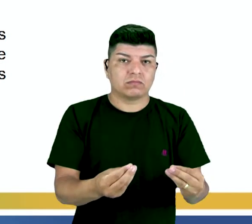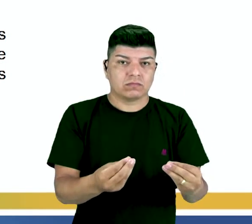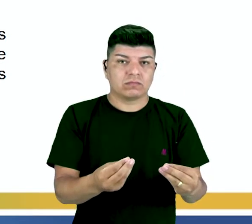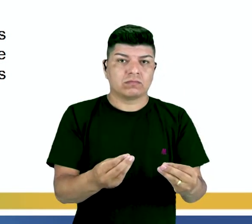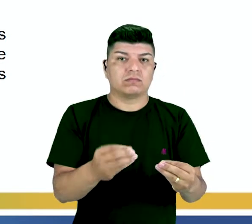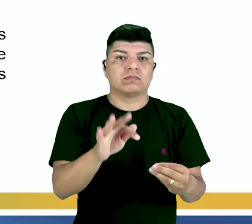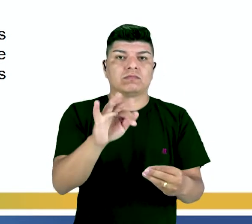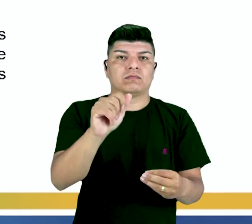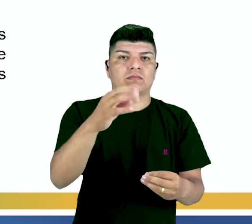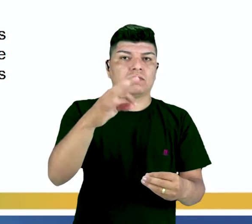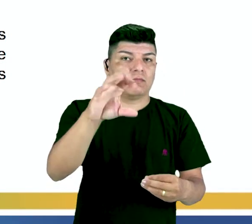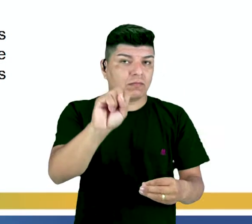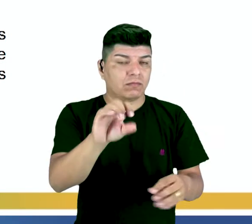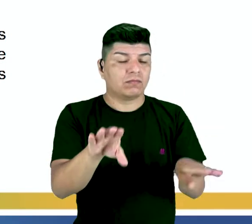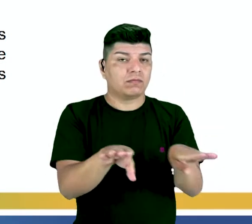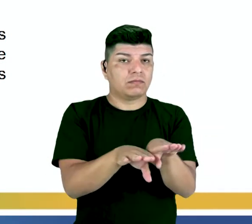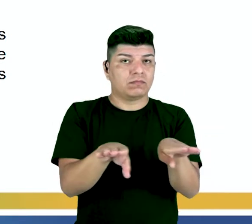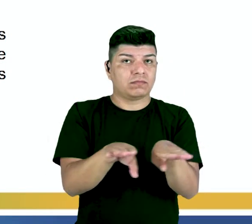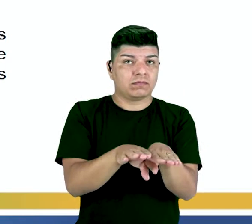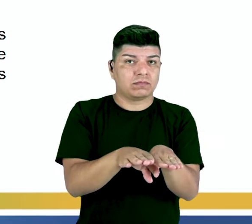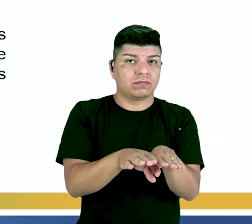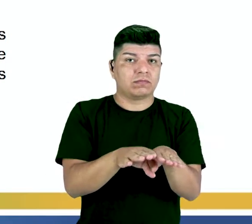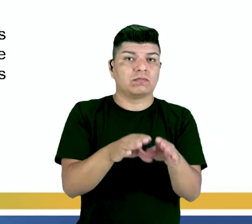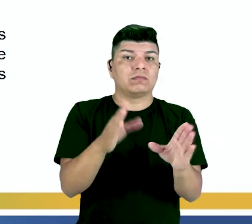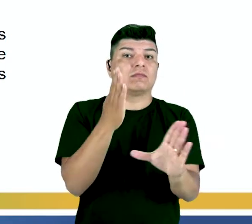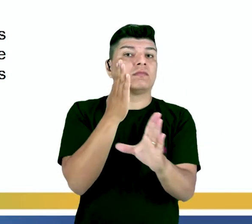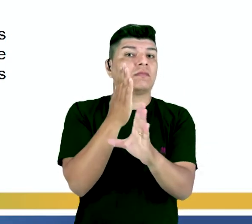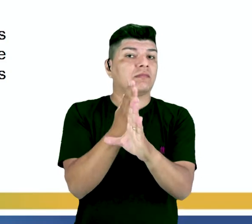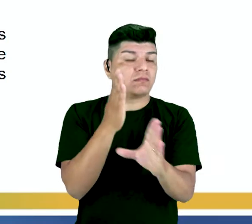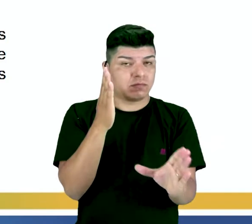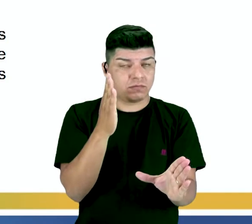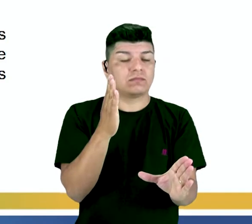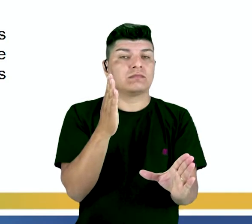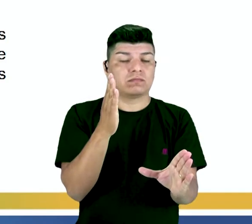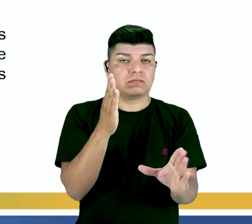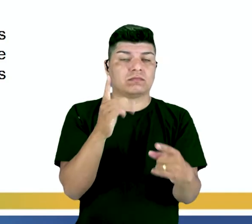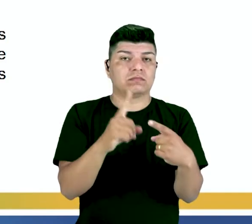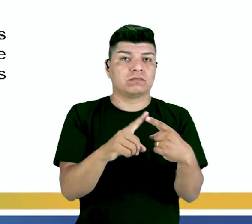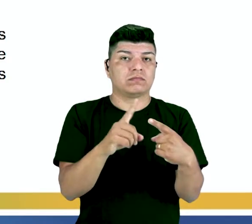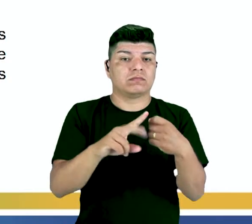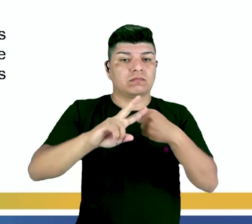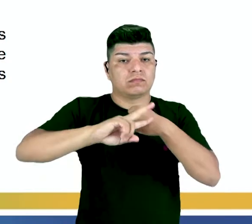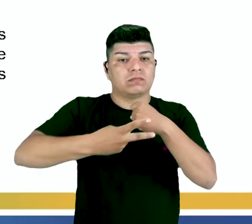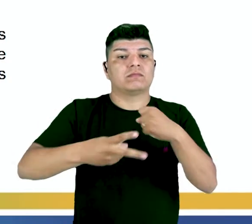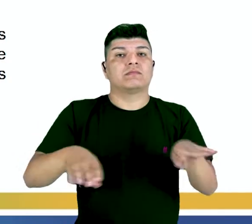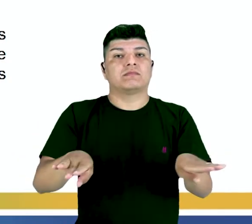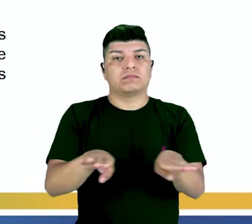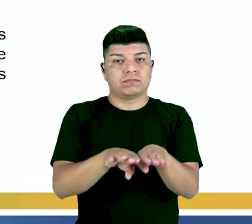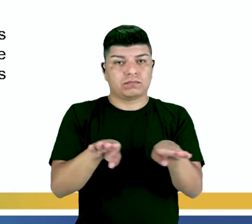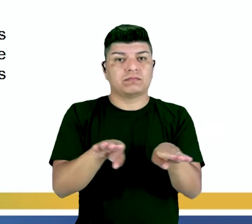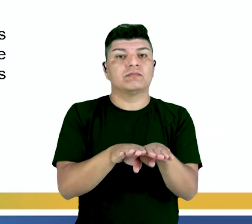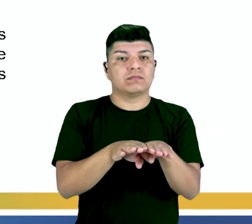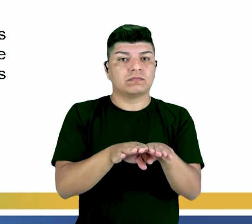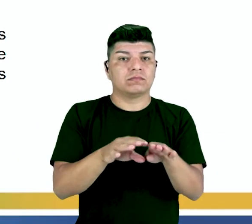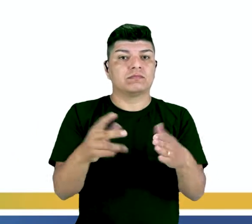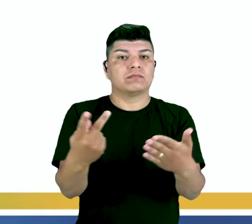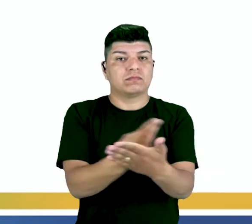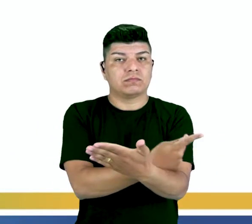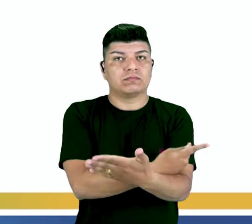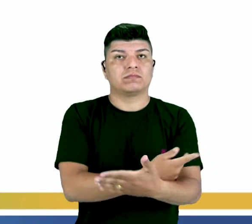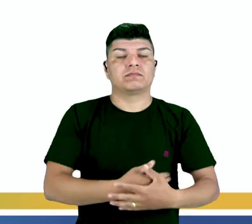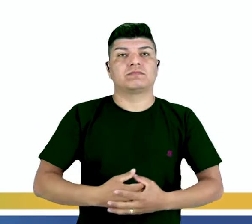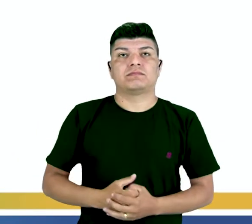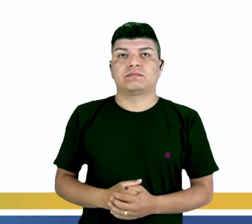de um fato, né? E nós vamos ter o motivo daquele fato e uma consequência também daquele determinado acontecimento.